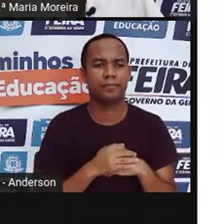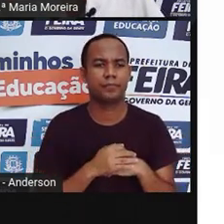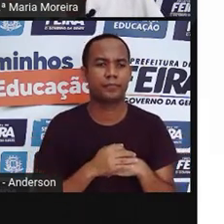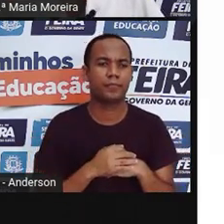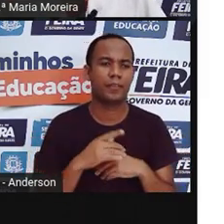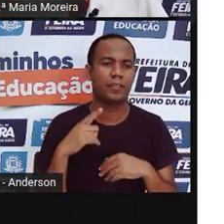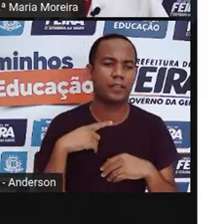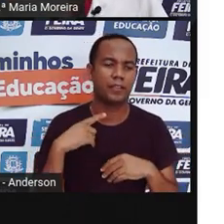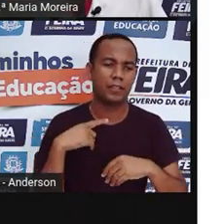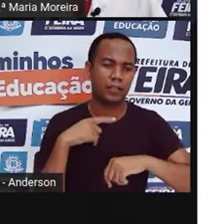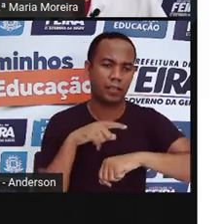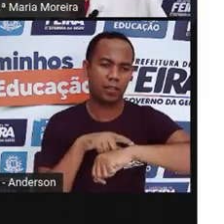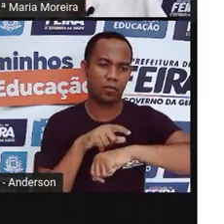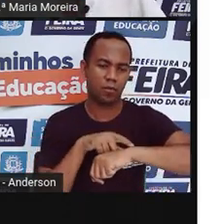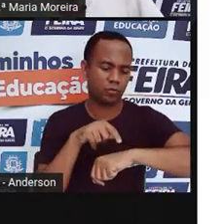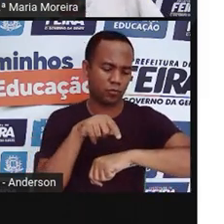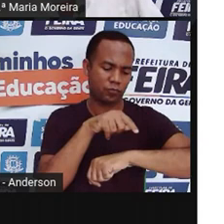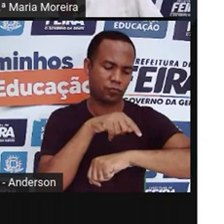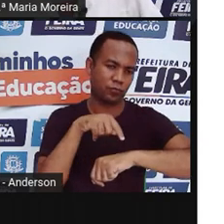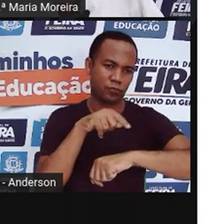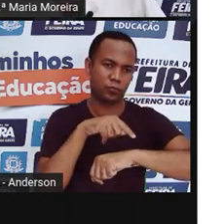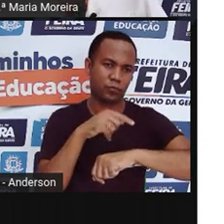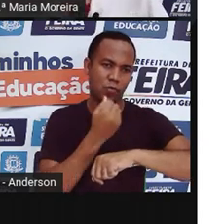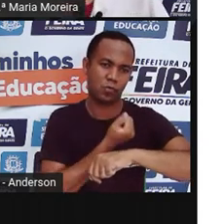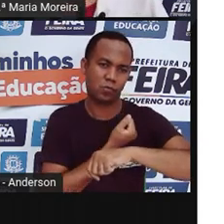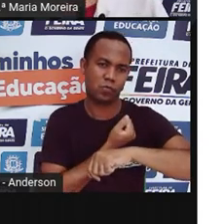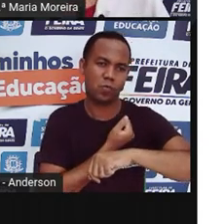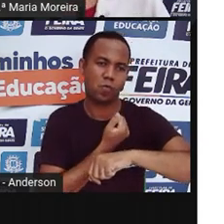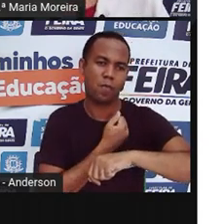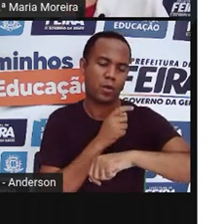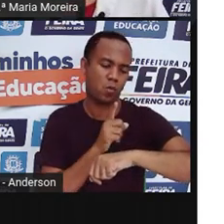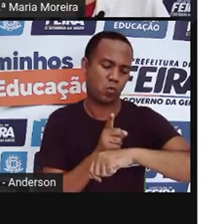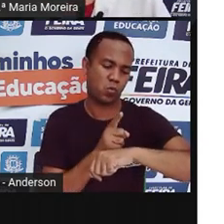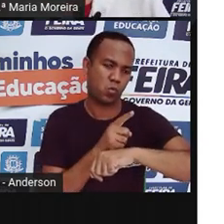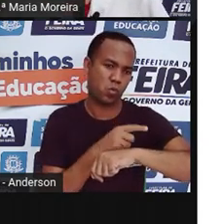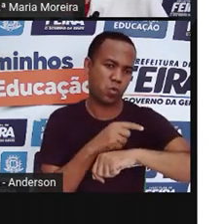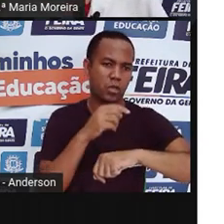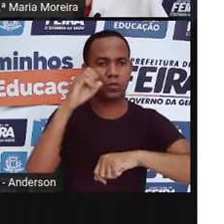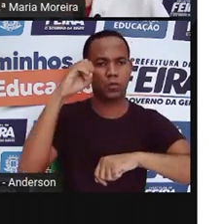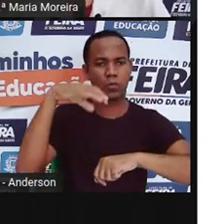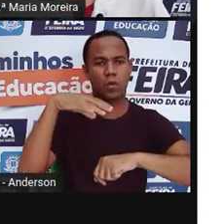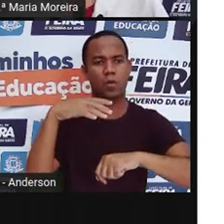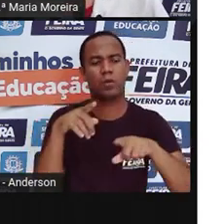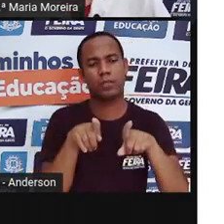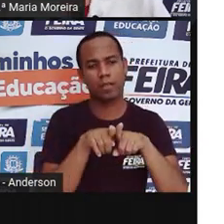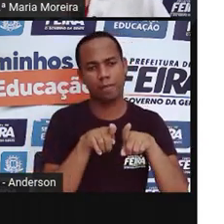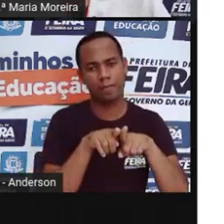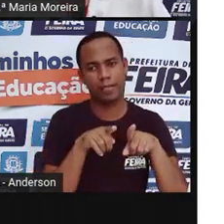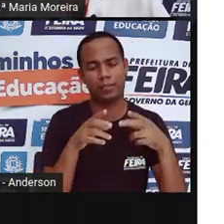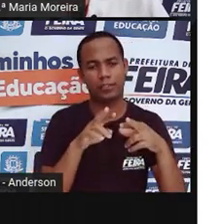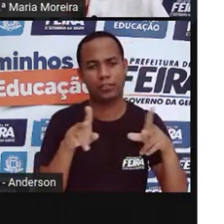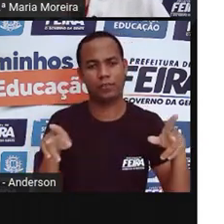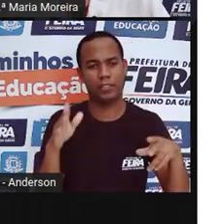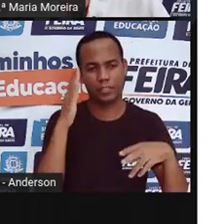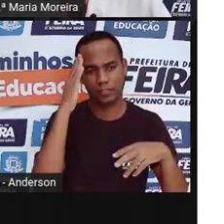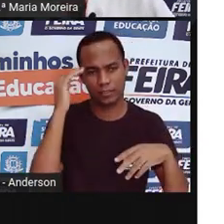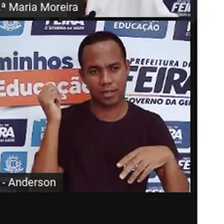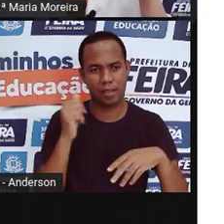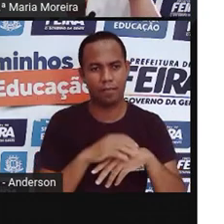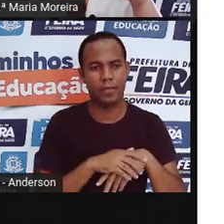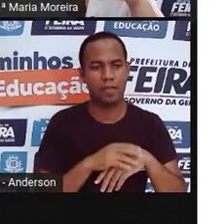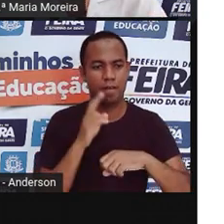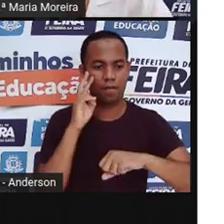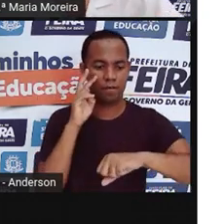Relógio digital, relógio analógico, relógio de ponteiro, relógio solar. E você, Anderson, sabe olhar as horas, né?